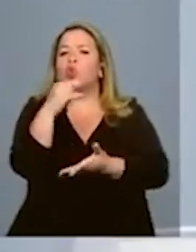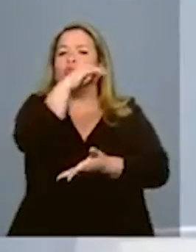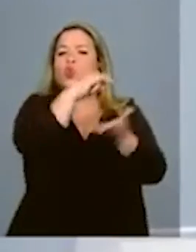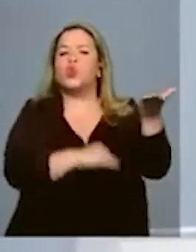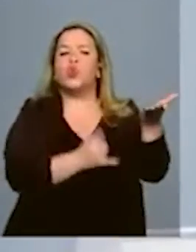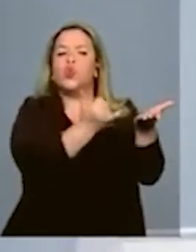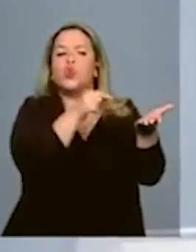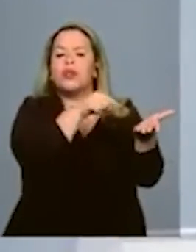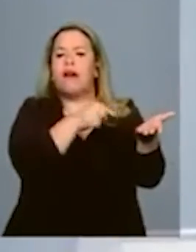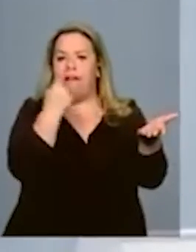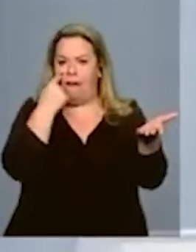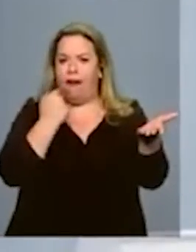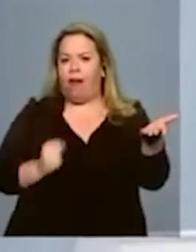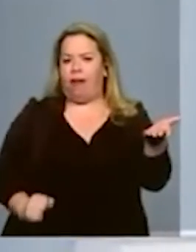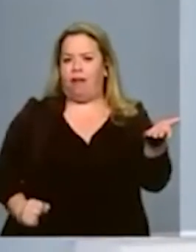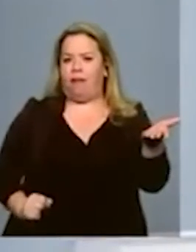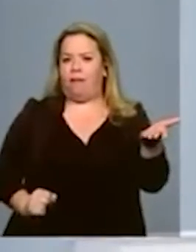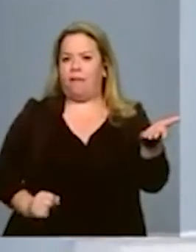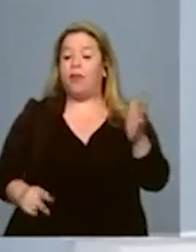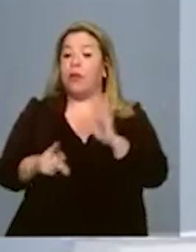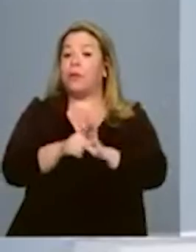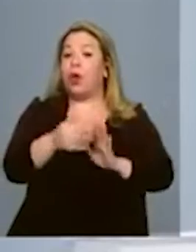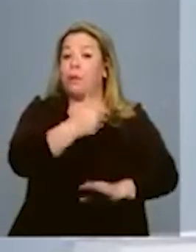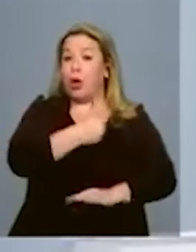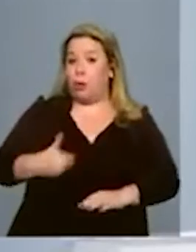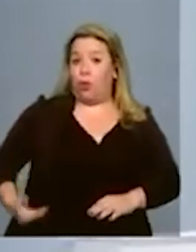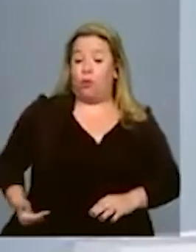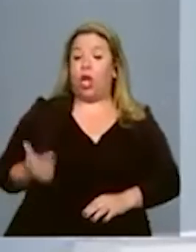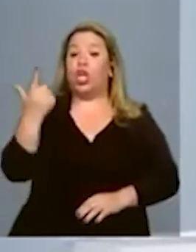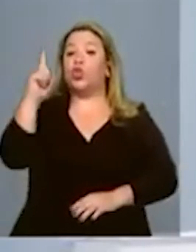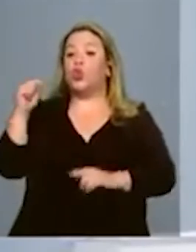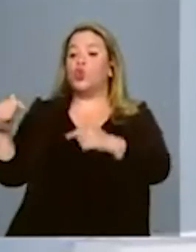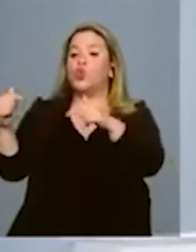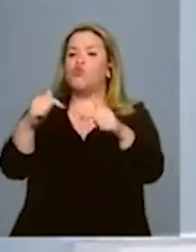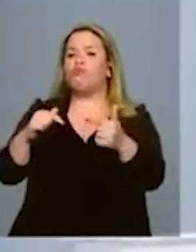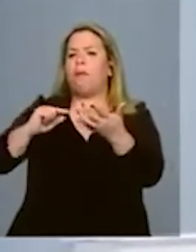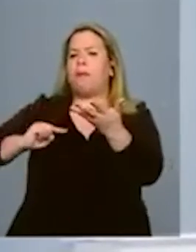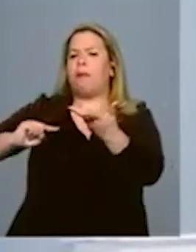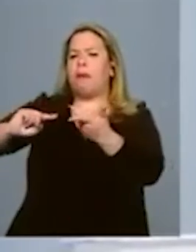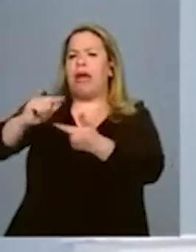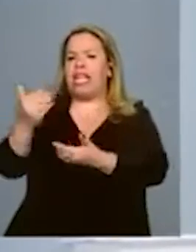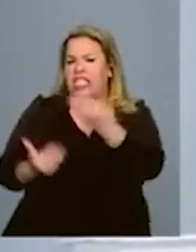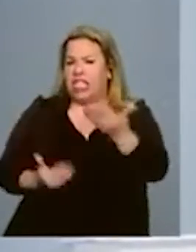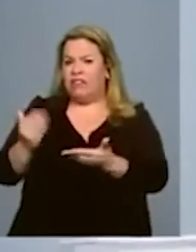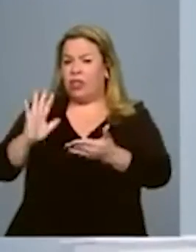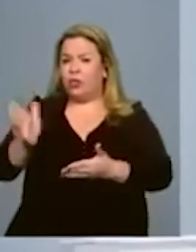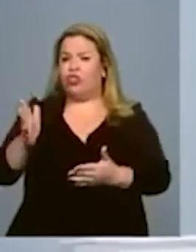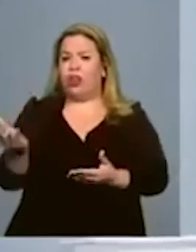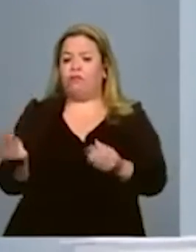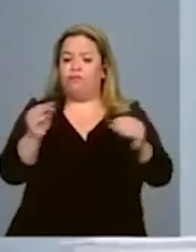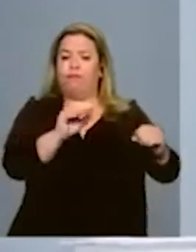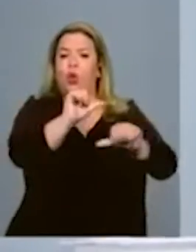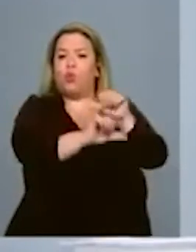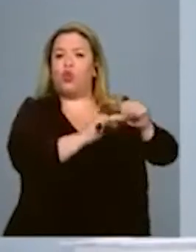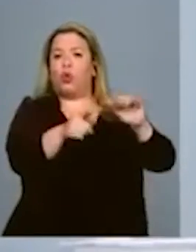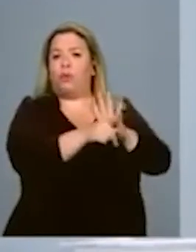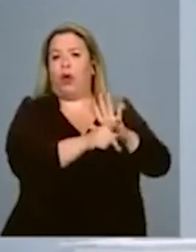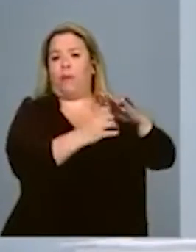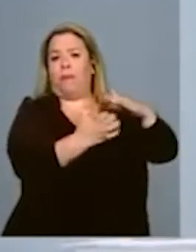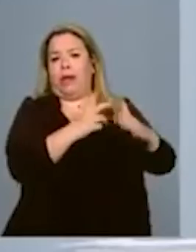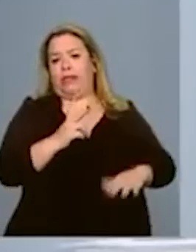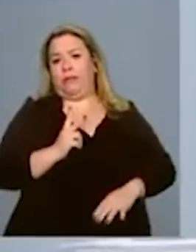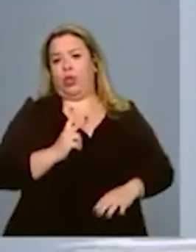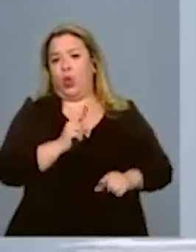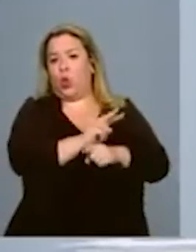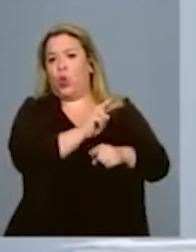pública de outros serviços públicos privatizados. Qualquer outro. Você vai ver que